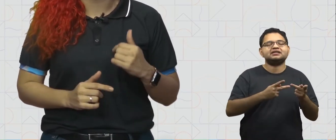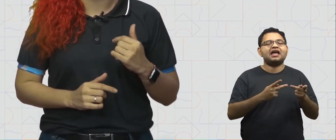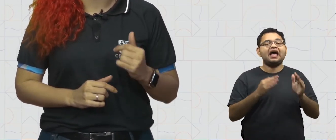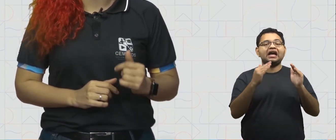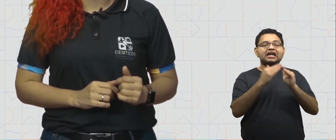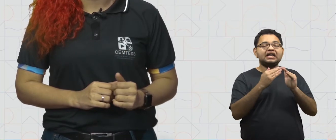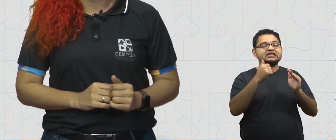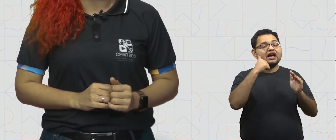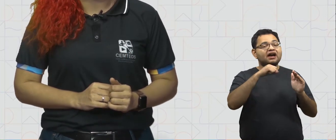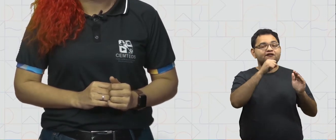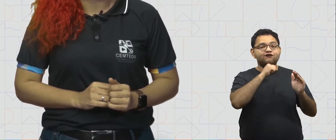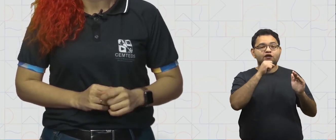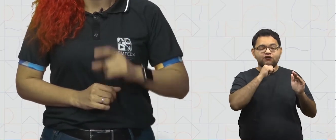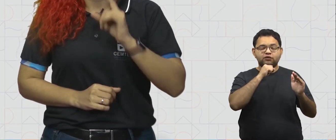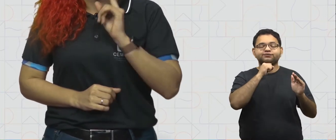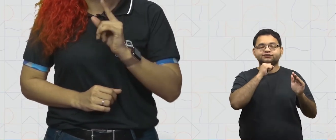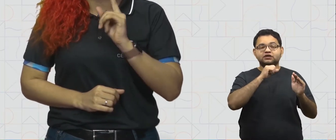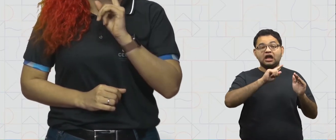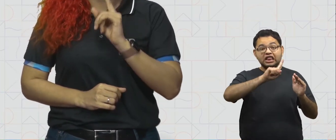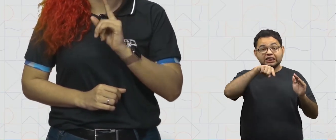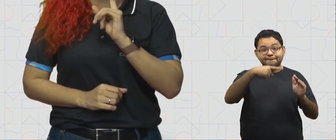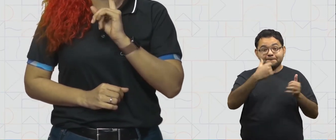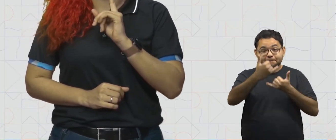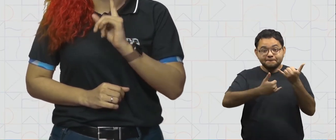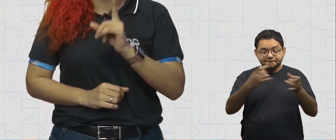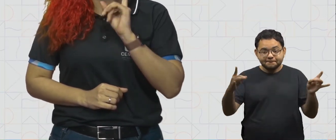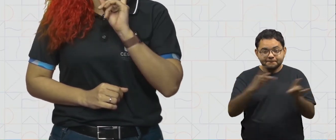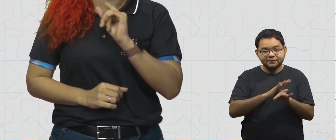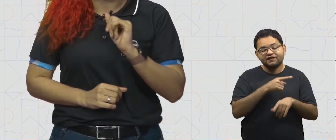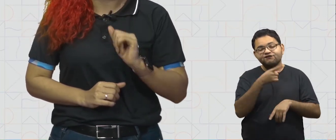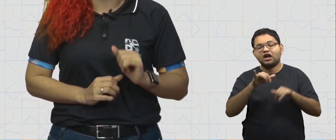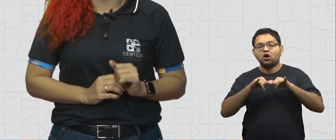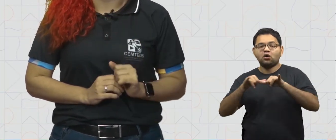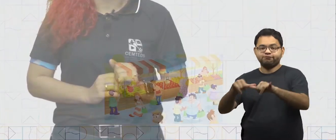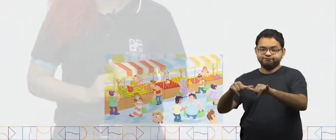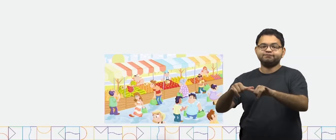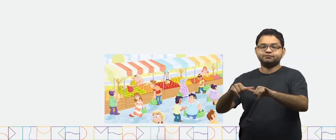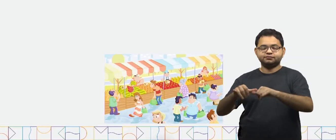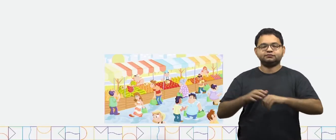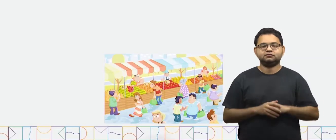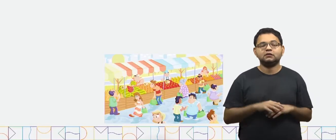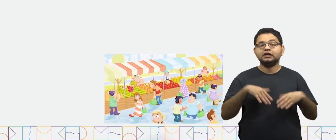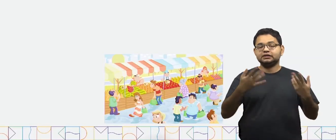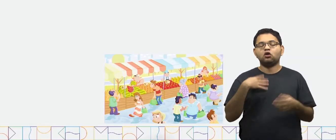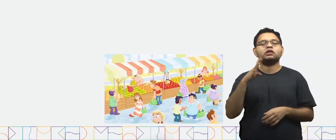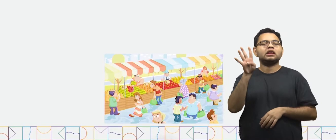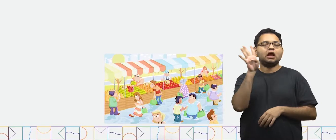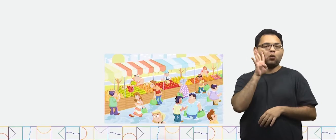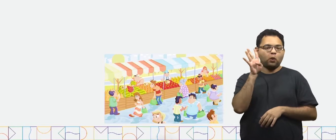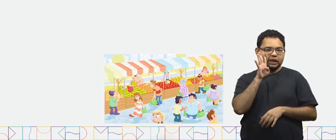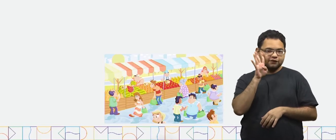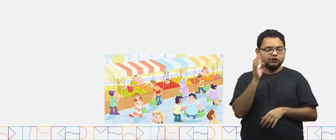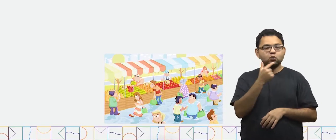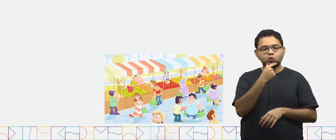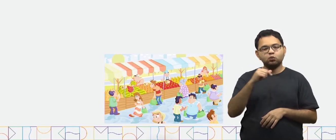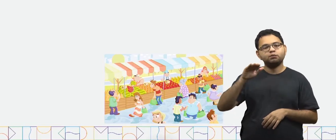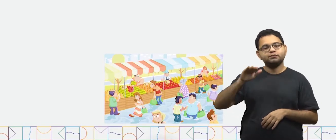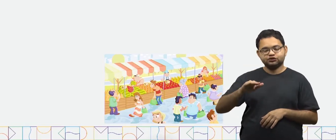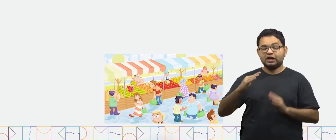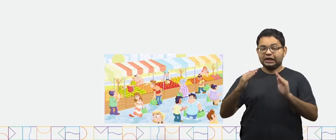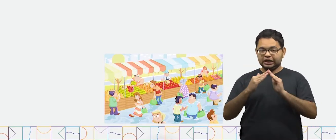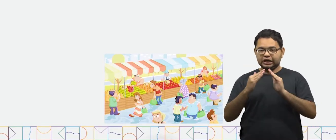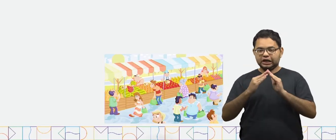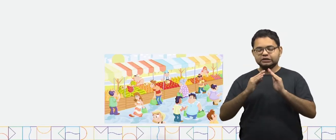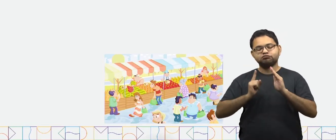quando termina de brincar, quer que ele vá também ao mercado. Então, na quarta-feira, ele